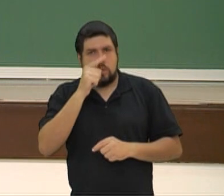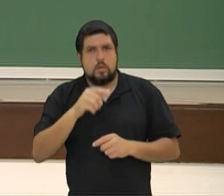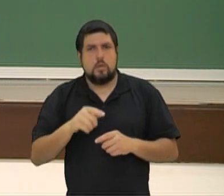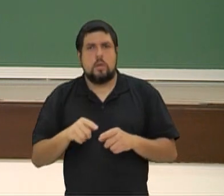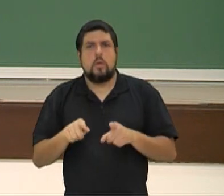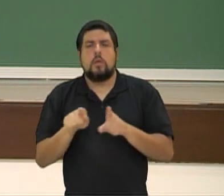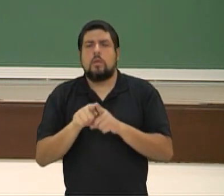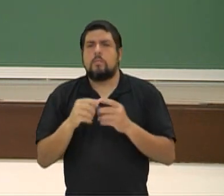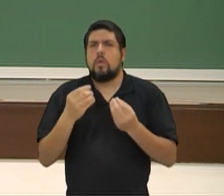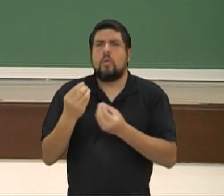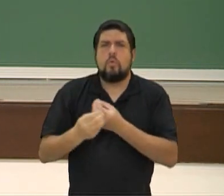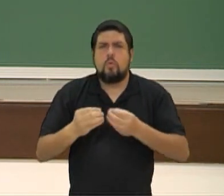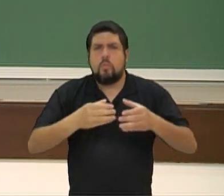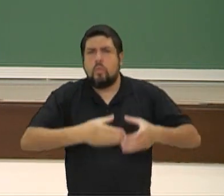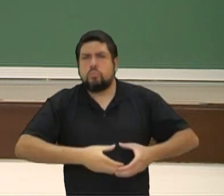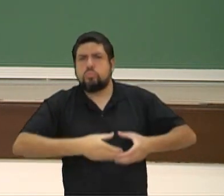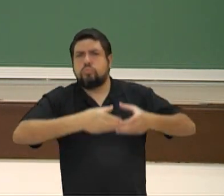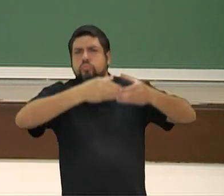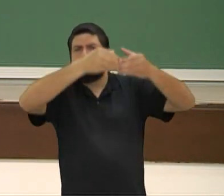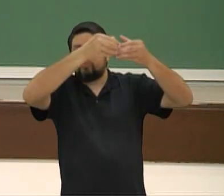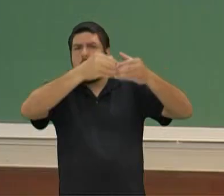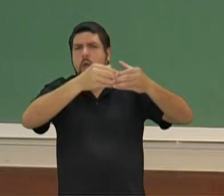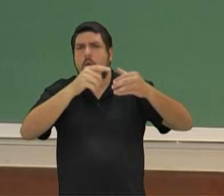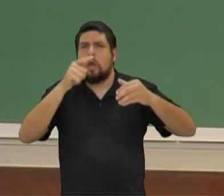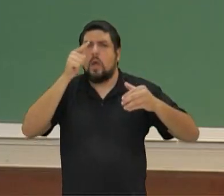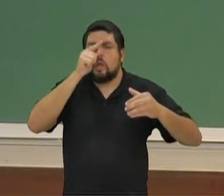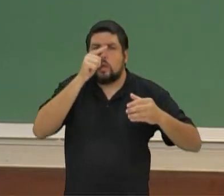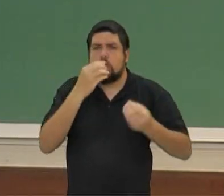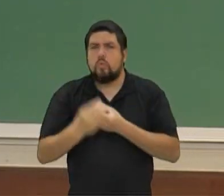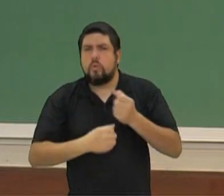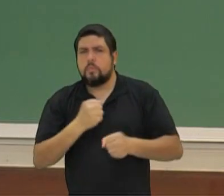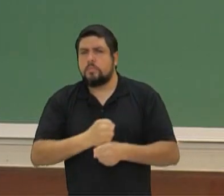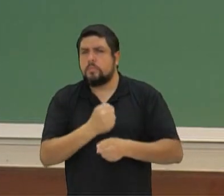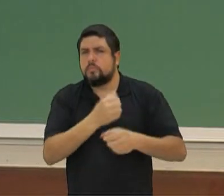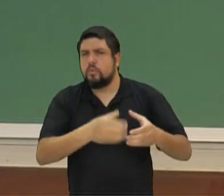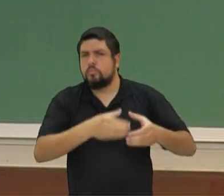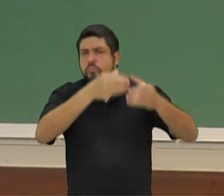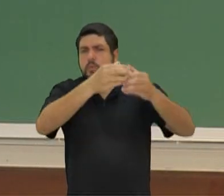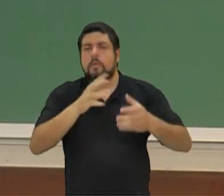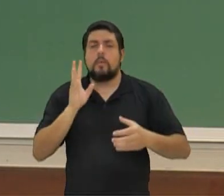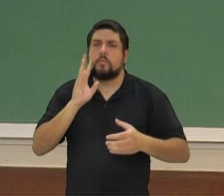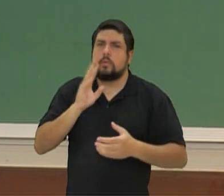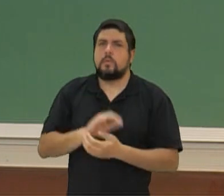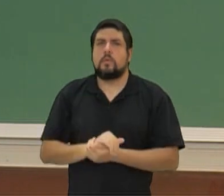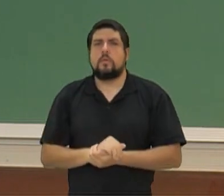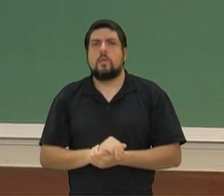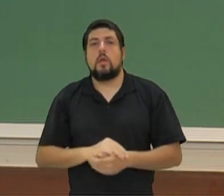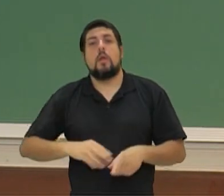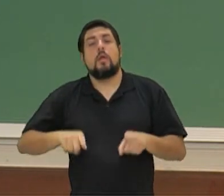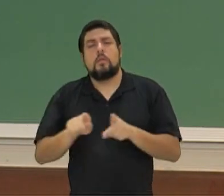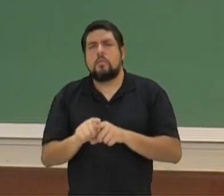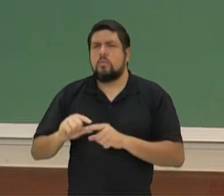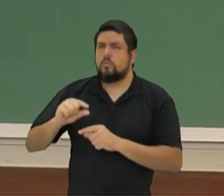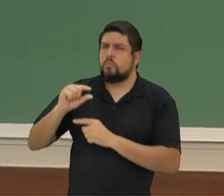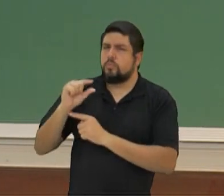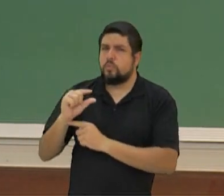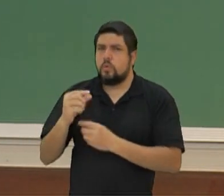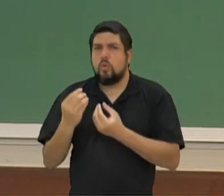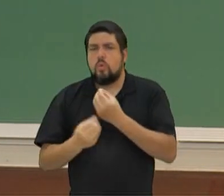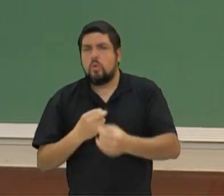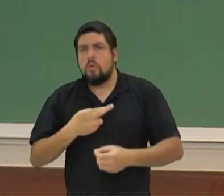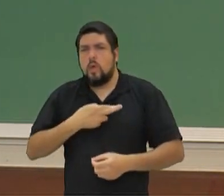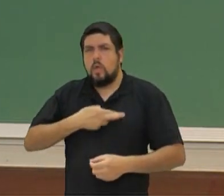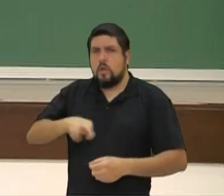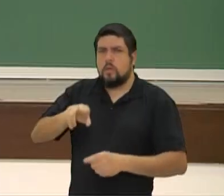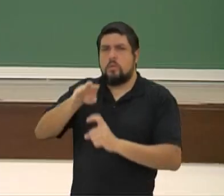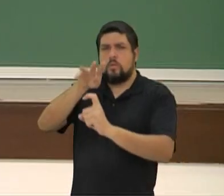capitel, das colunas gregas, vamos focar um recorte nisso e vai ser um estudo bem bacana e um pouquinho da religião e mitologia